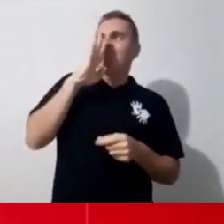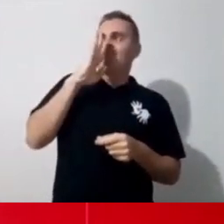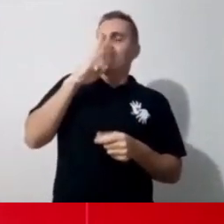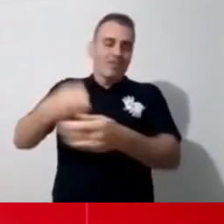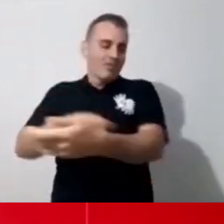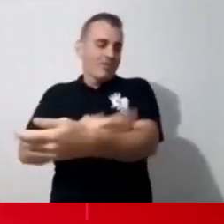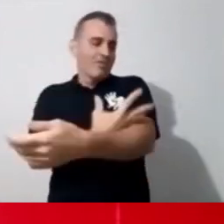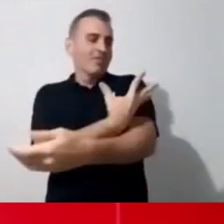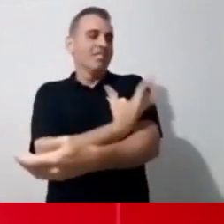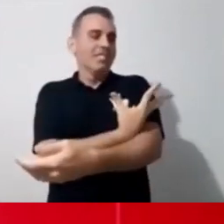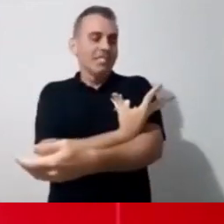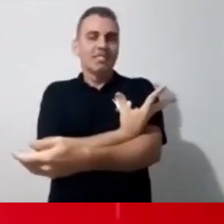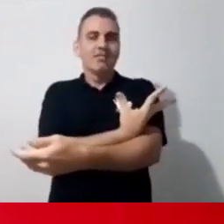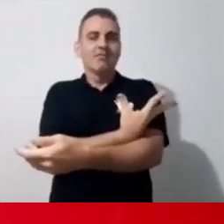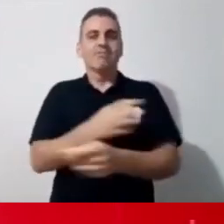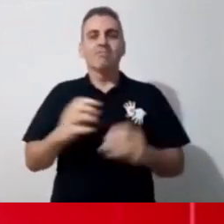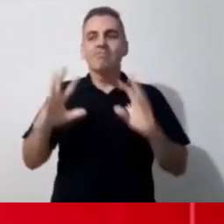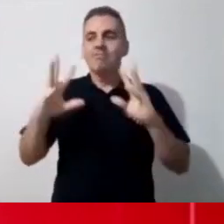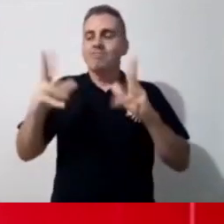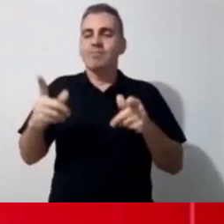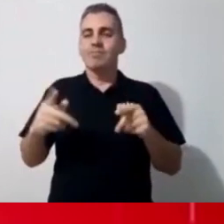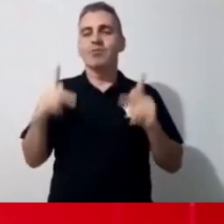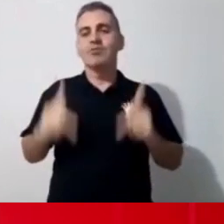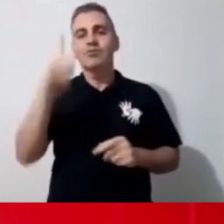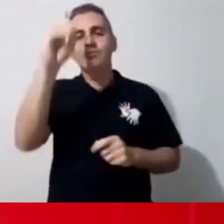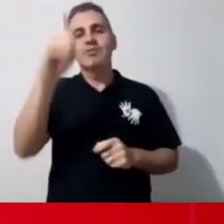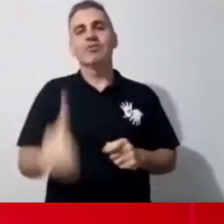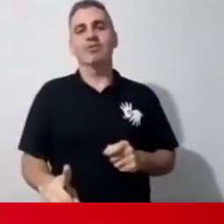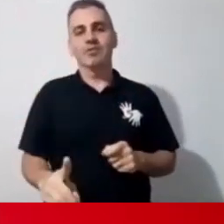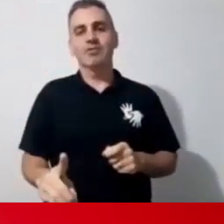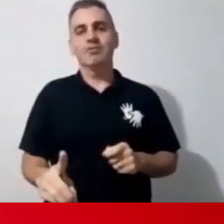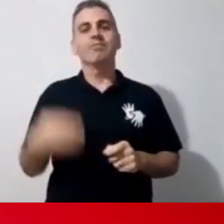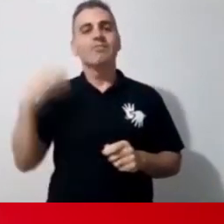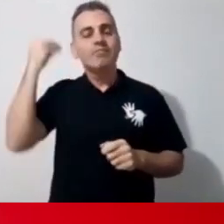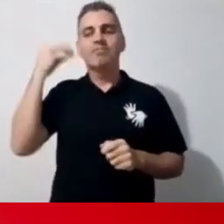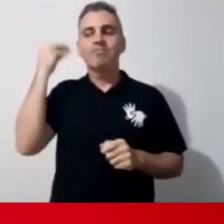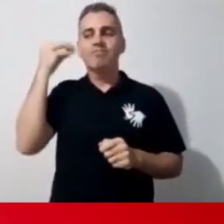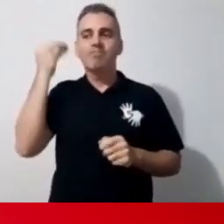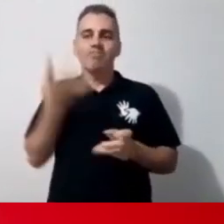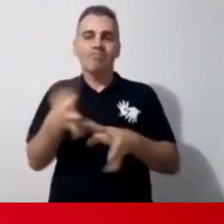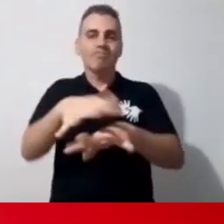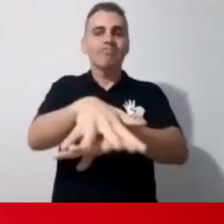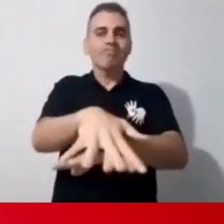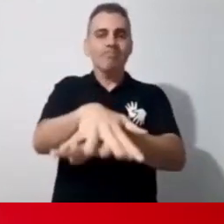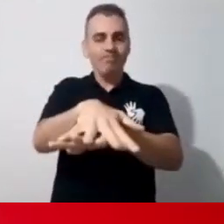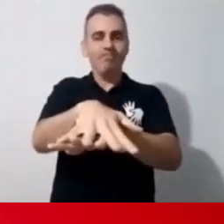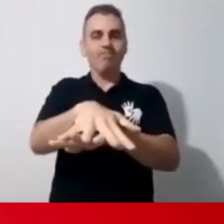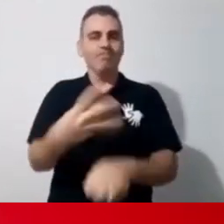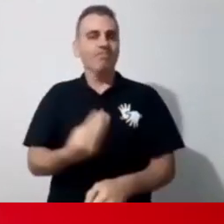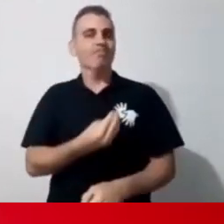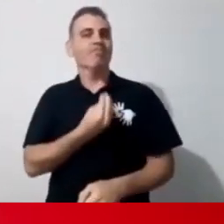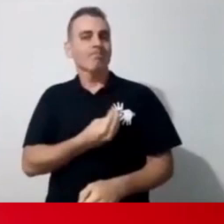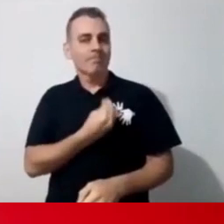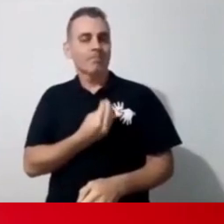ou tem alguma experiência diante de uma educação inclusiva, inclusiva, né? Então a gente, o projeto, proposta